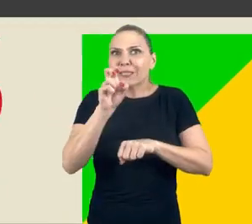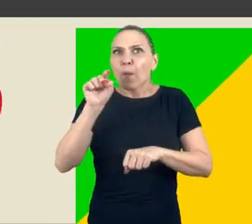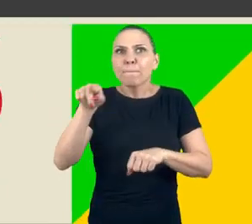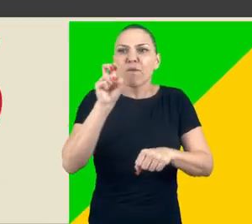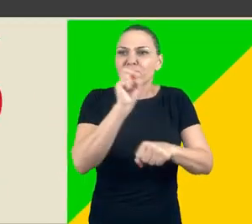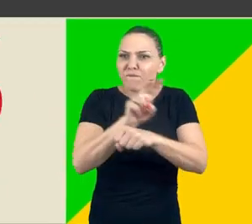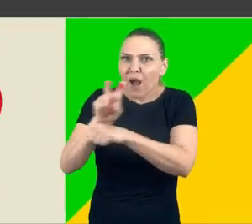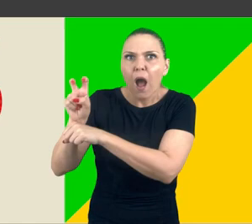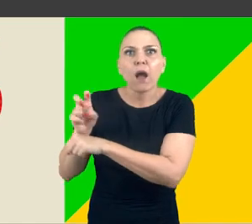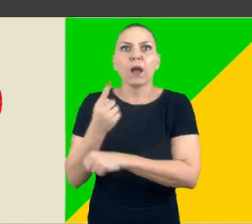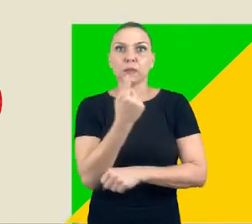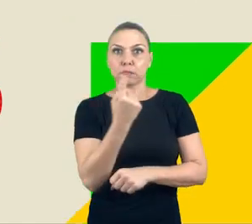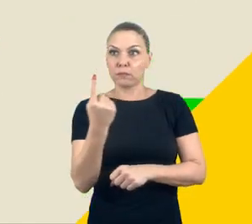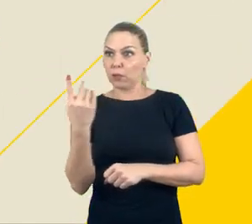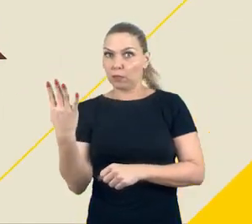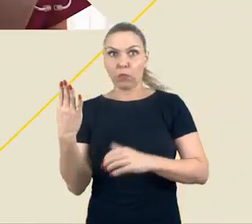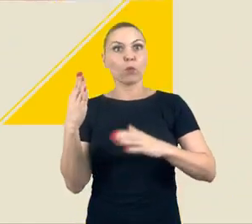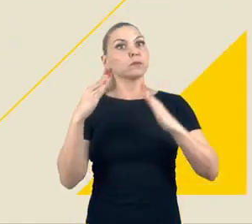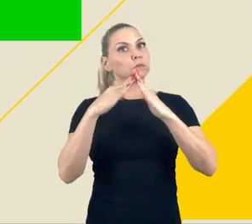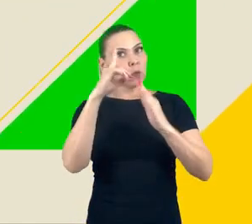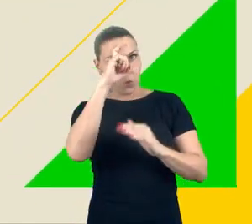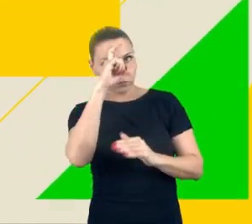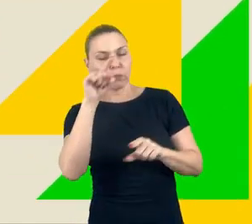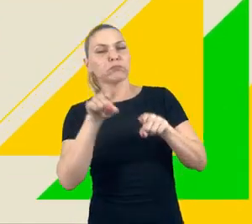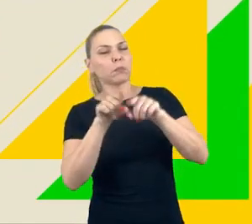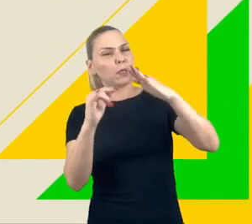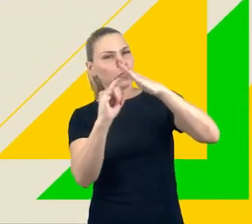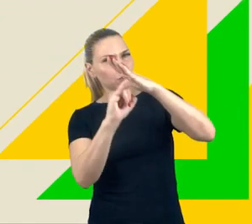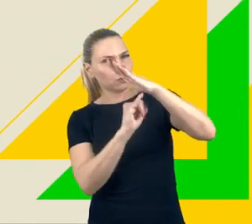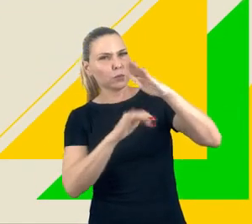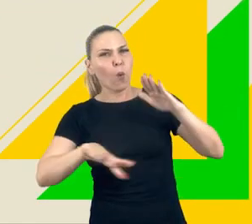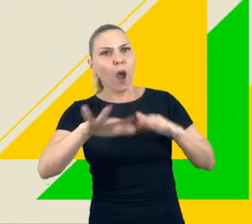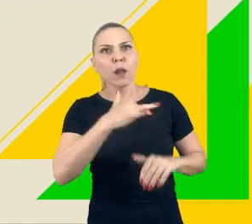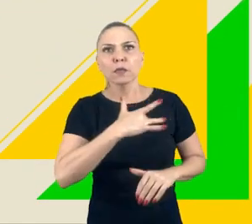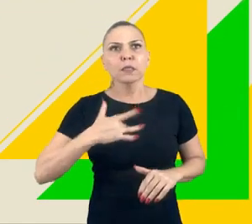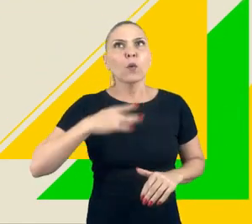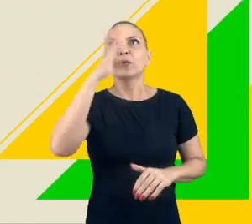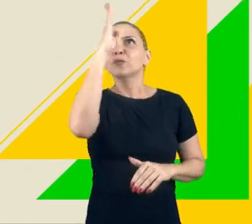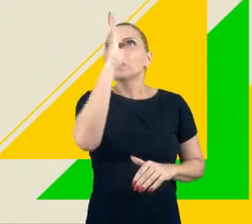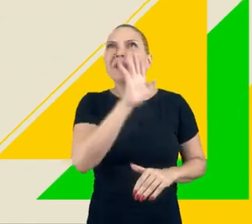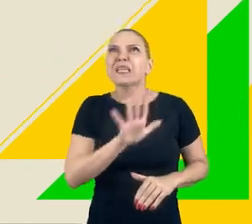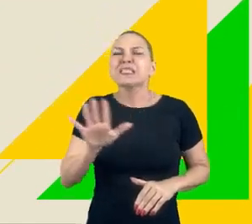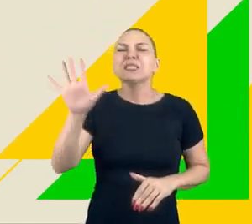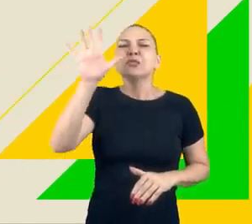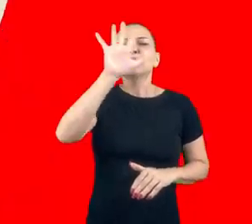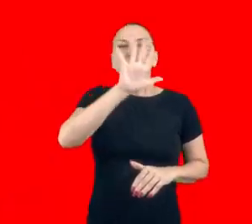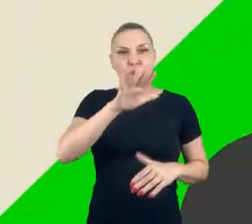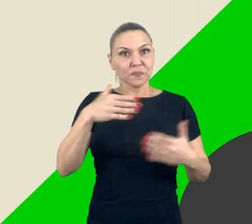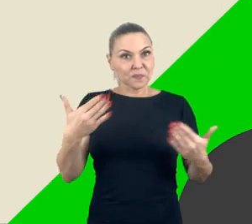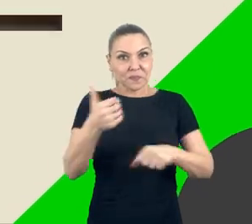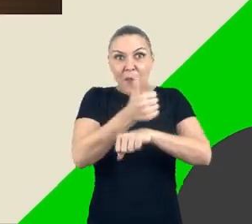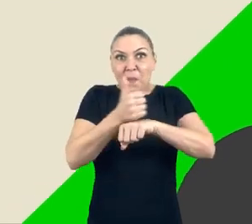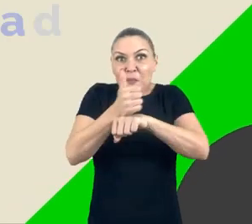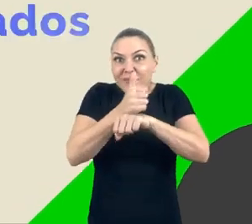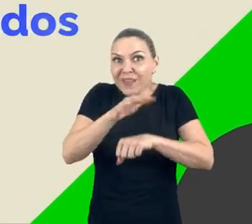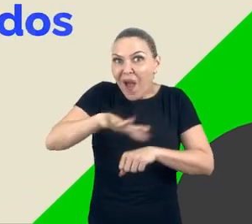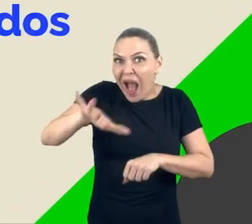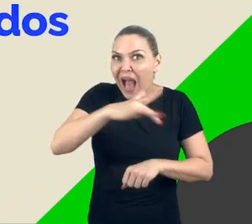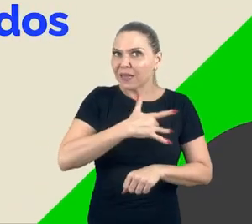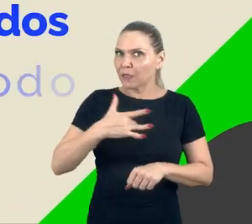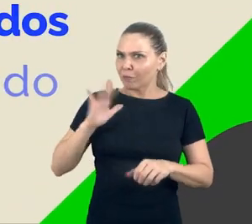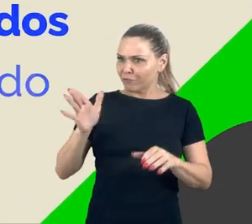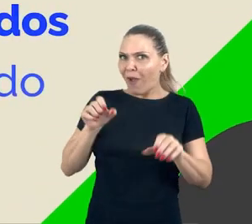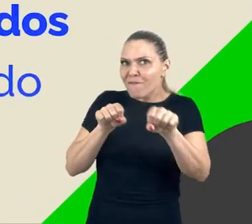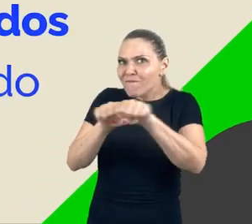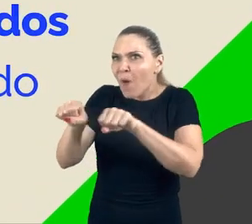mais de 5 mil vagas em 114 hospitais e instituições de saúde de todo o país. Profissionais de